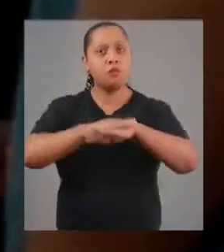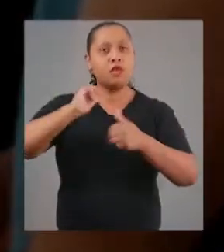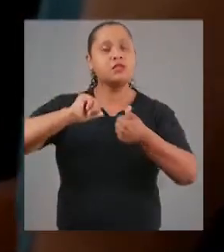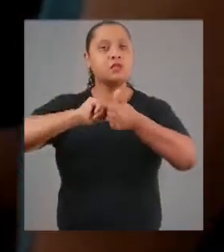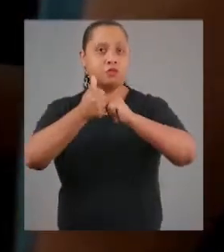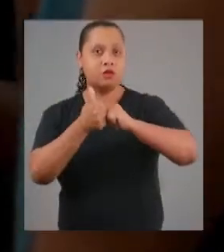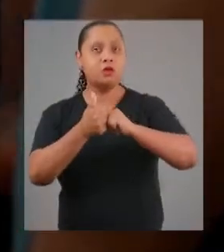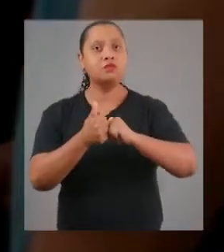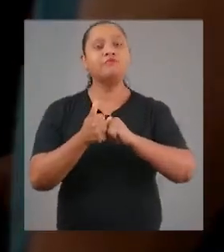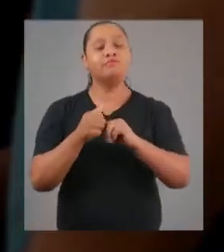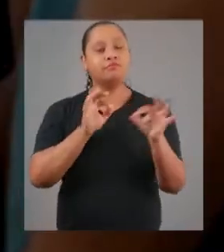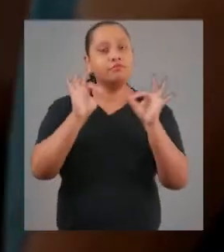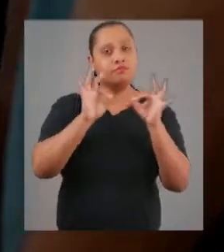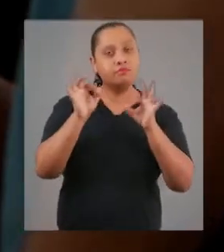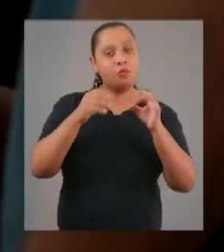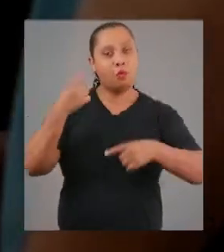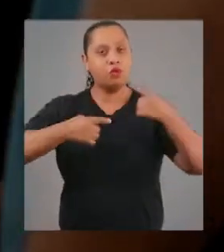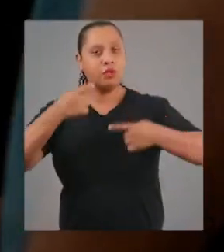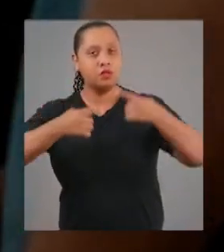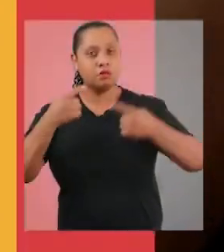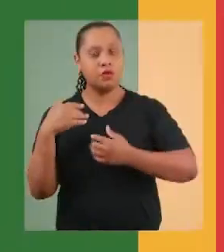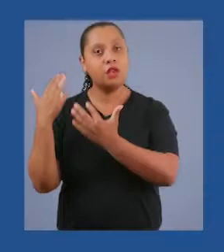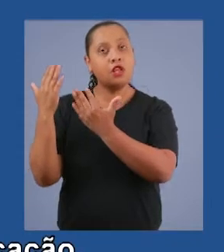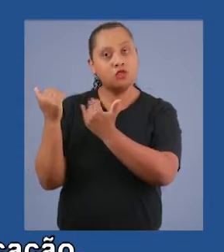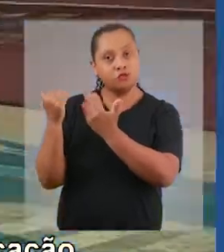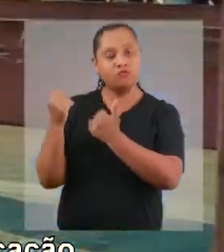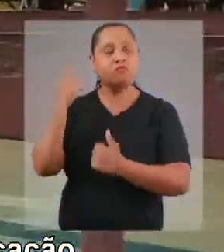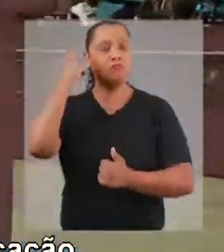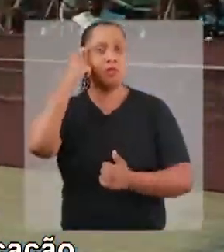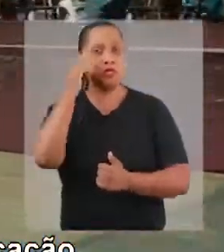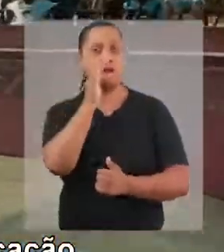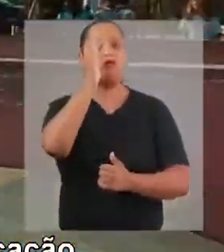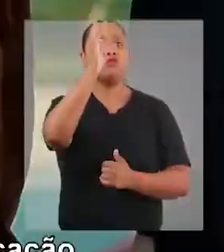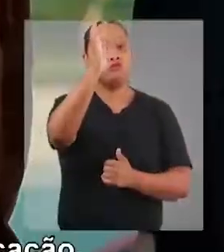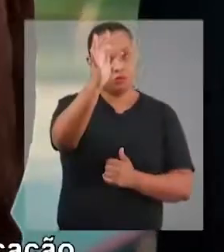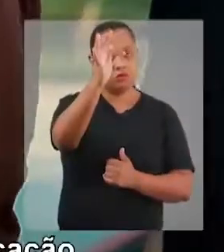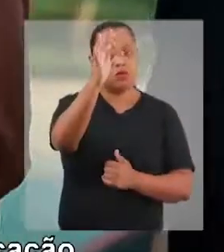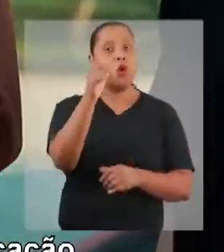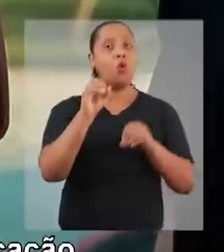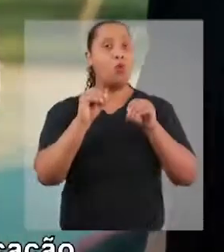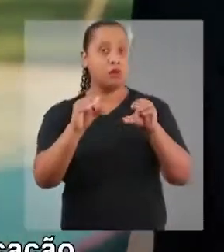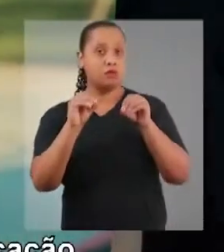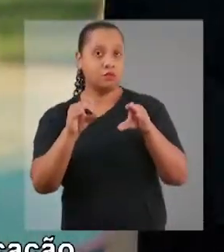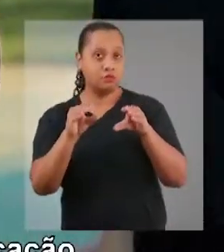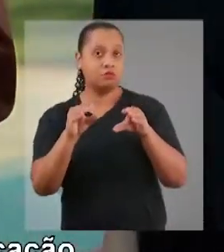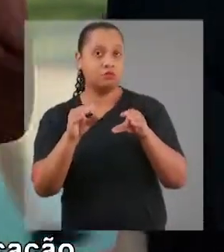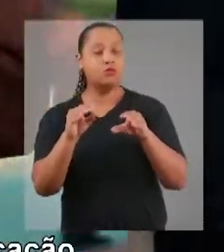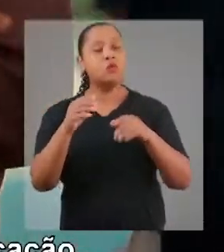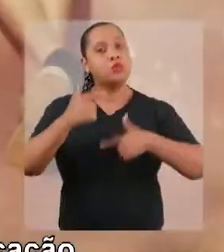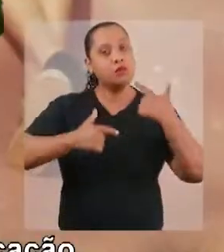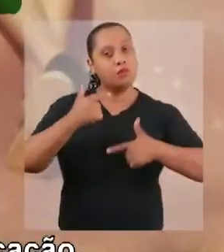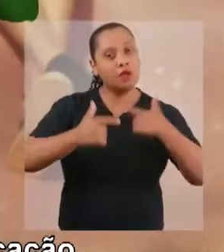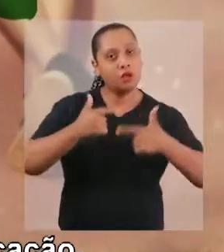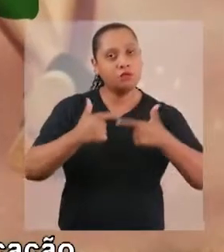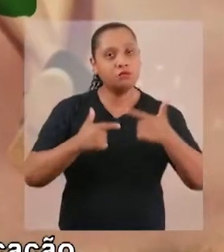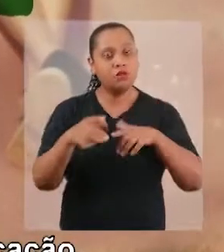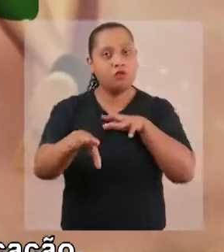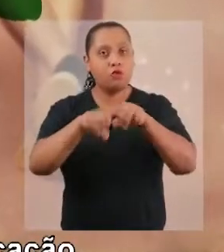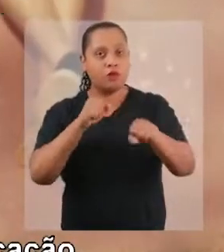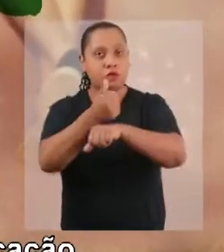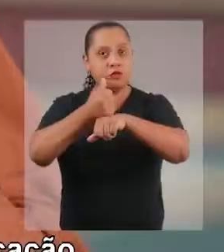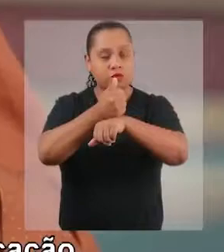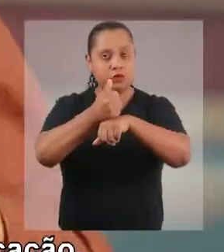quer mais cultura, mais eventos, mais esporte. Estabelecer políticas para a juventude é pensar o